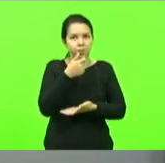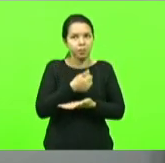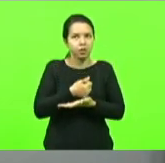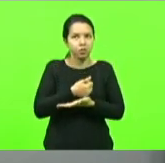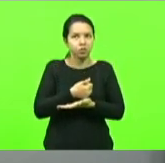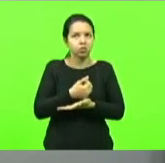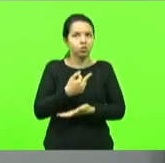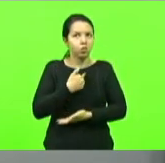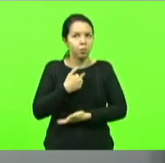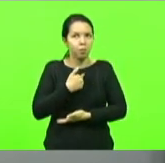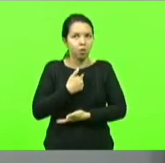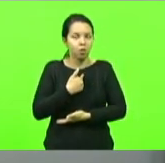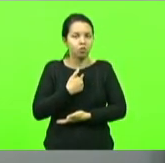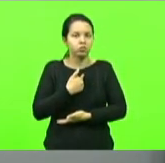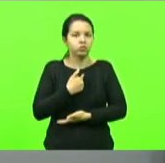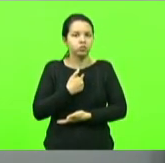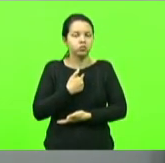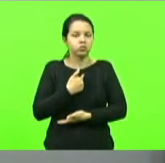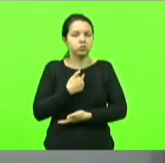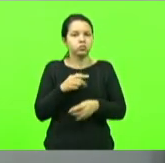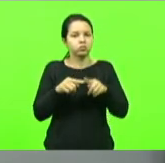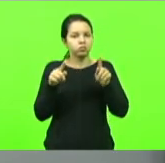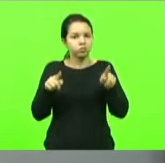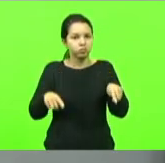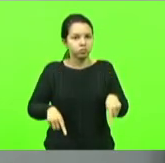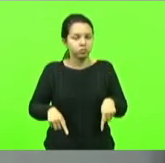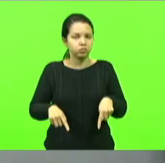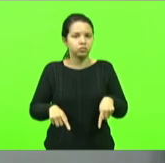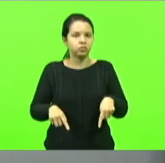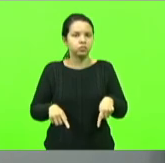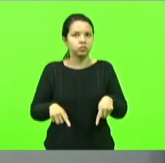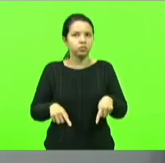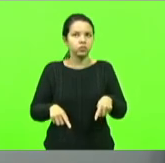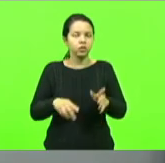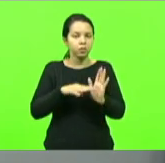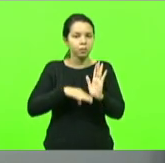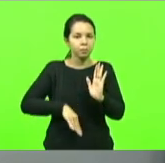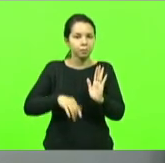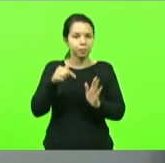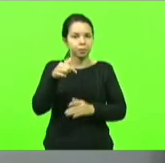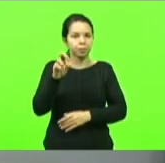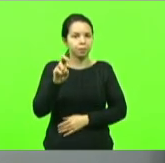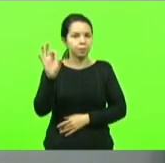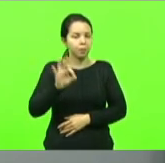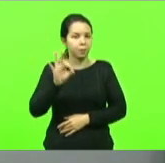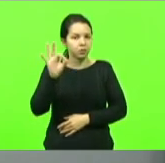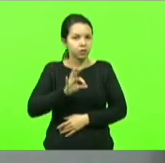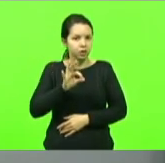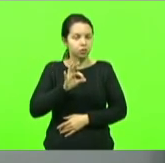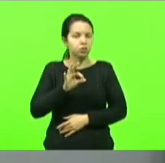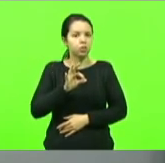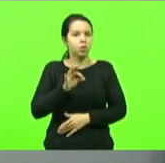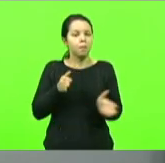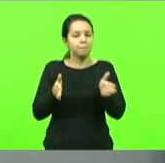recebidos pelo servidor com menos de 75% do prazo de validade.